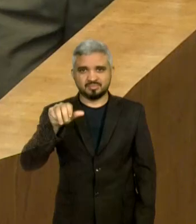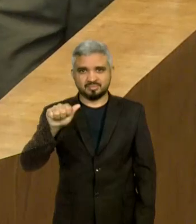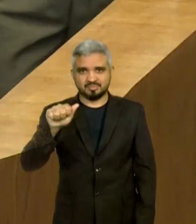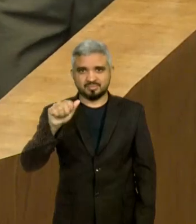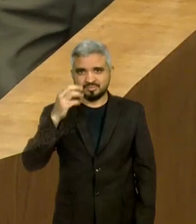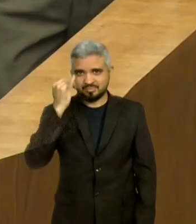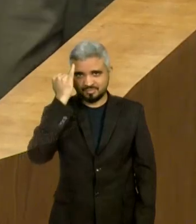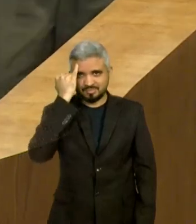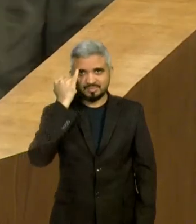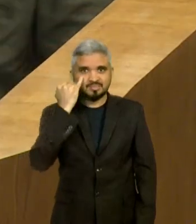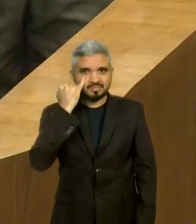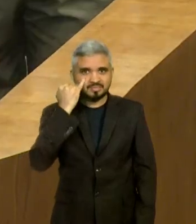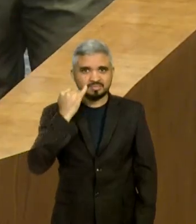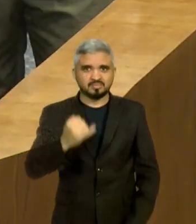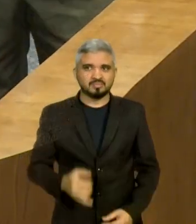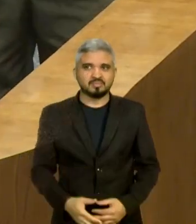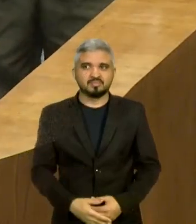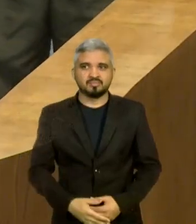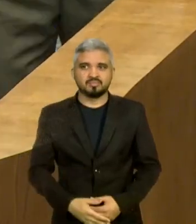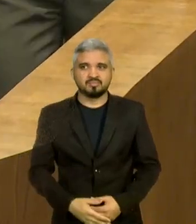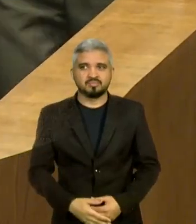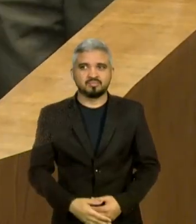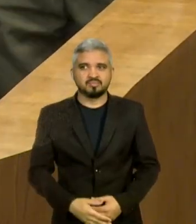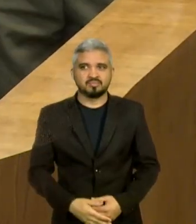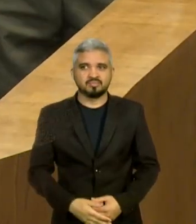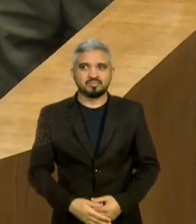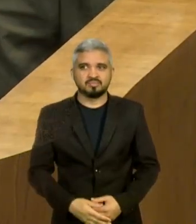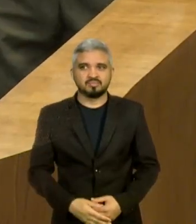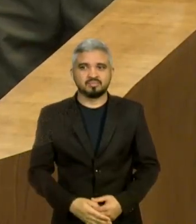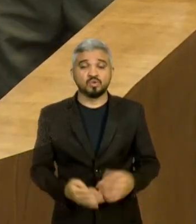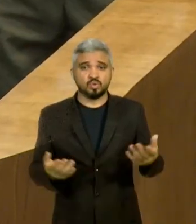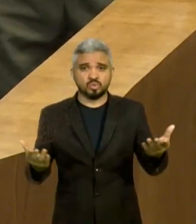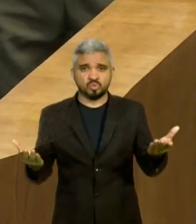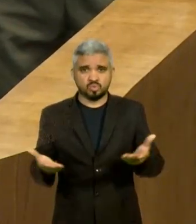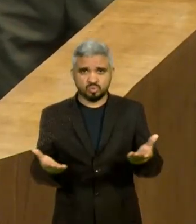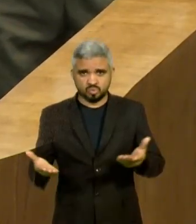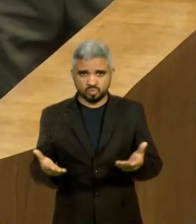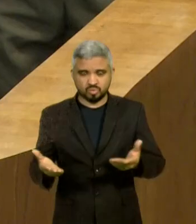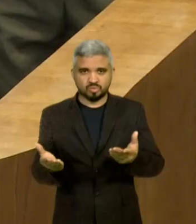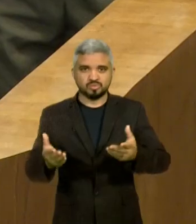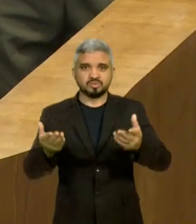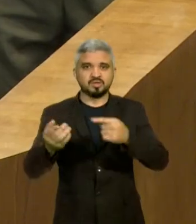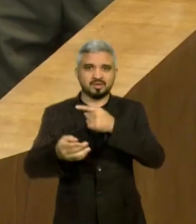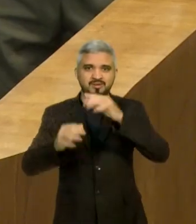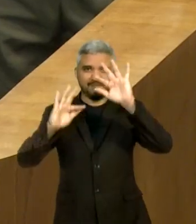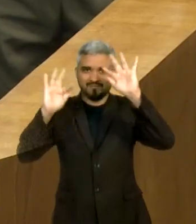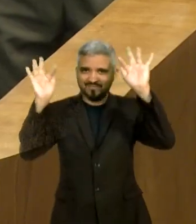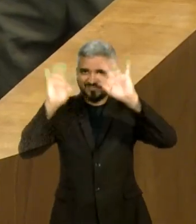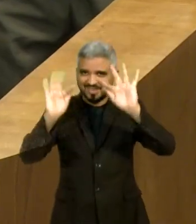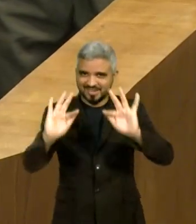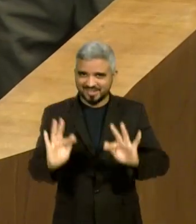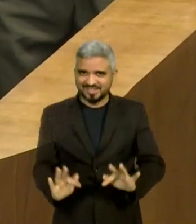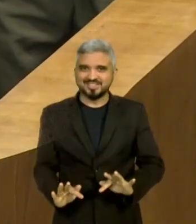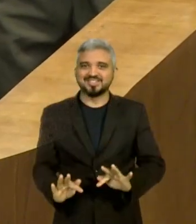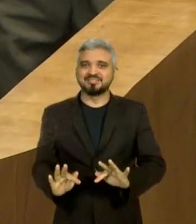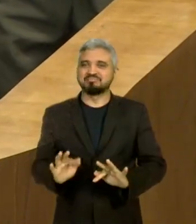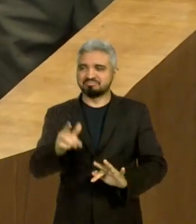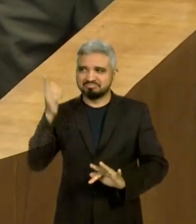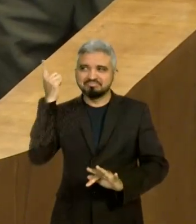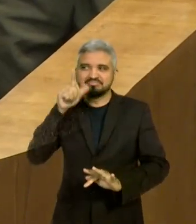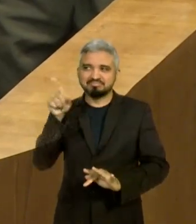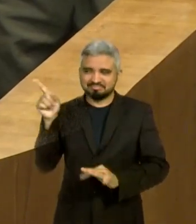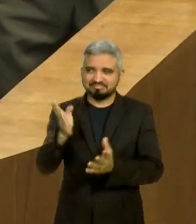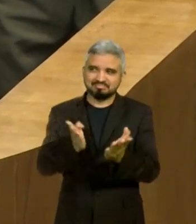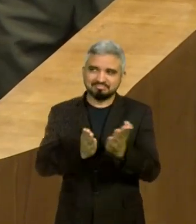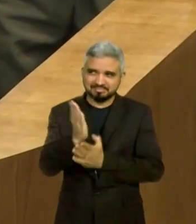feliz, porque realmente foi uma vitoriosa nessas eleições e de já,